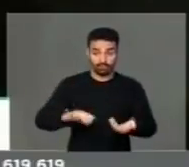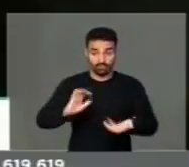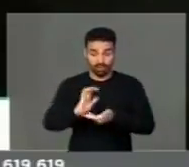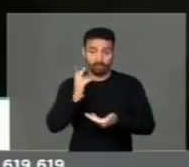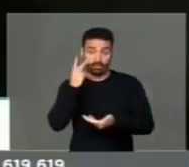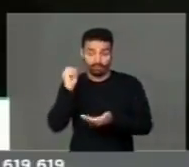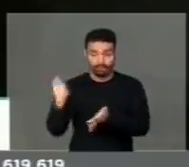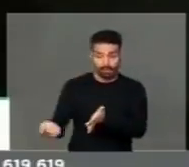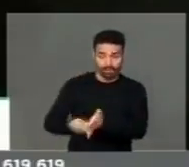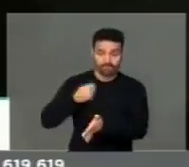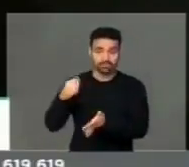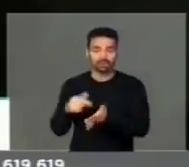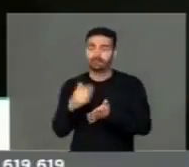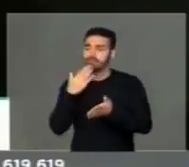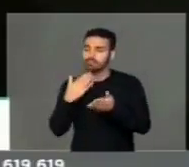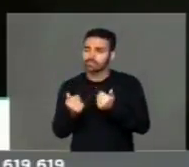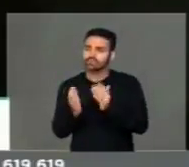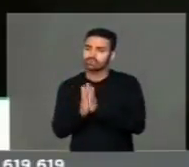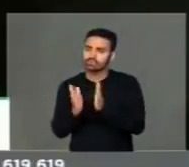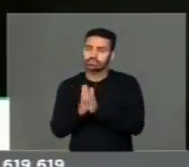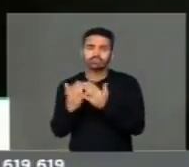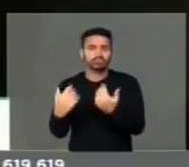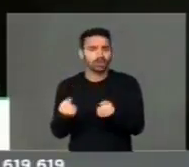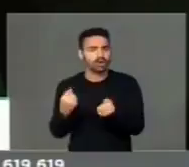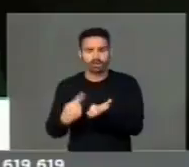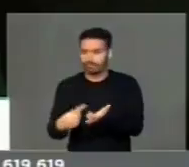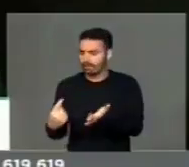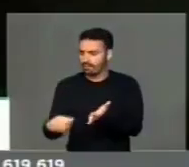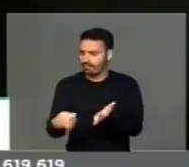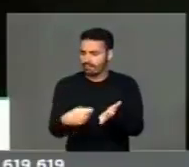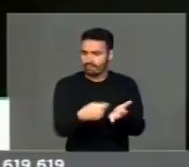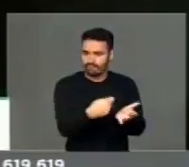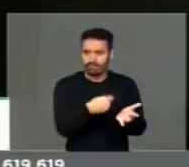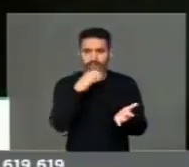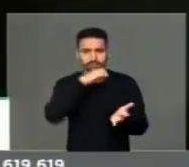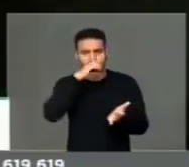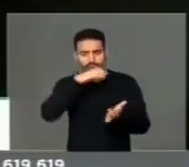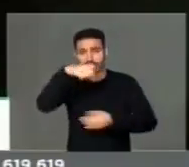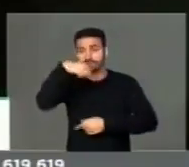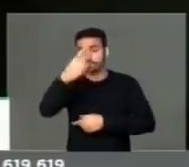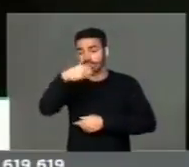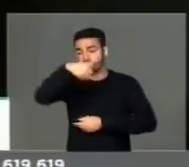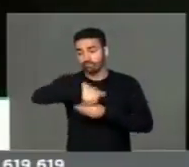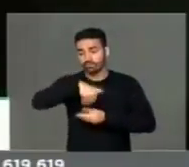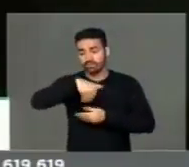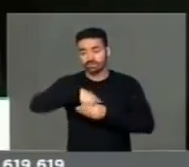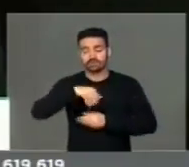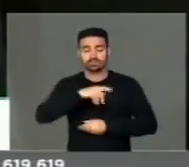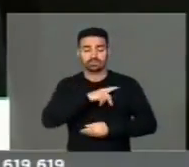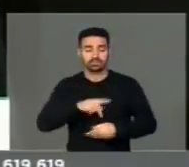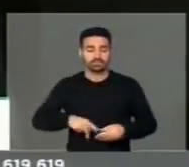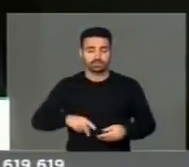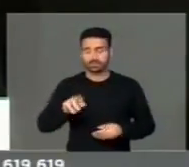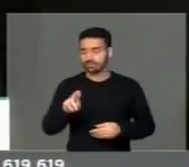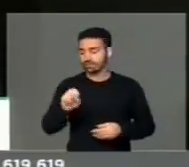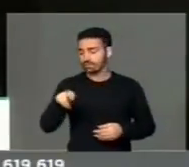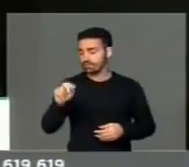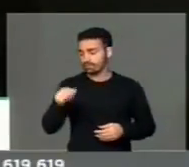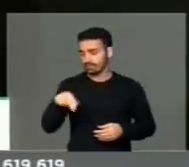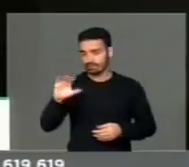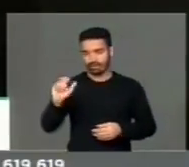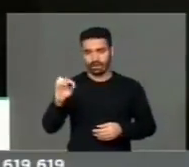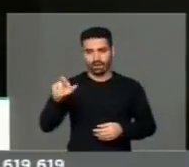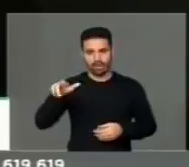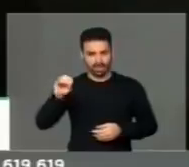ratificado, pedimos a ratificação colocada em pauta final pelo presidente Renan Calheiros, justamente para que a gente